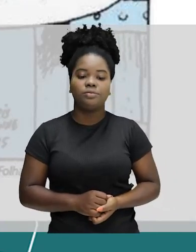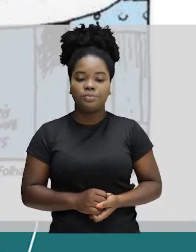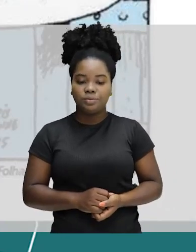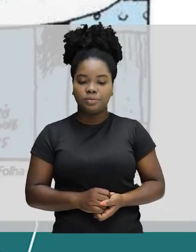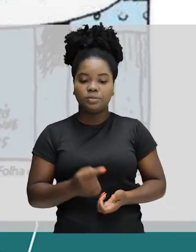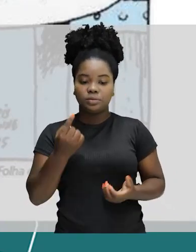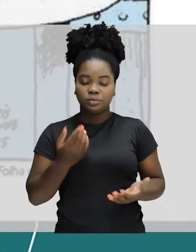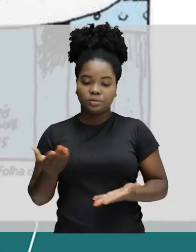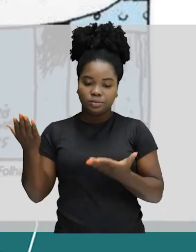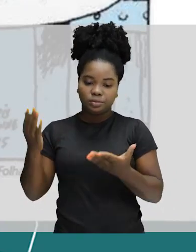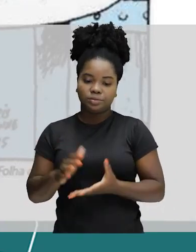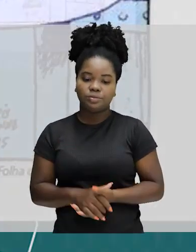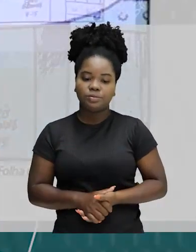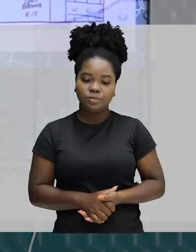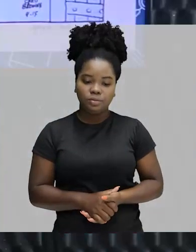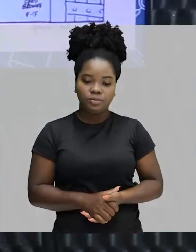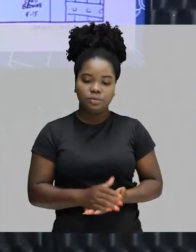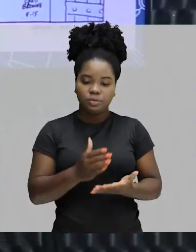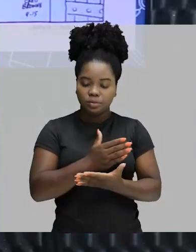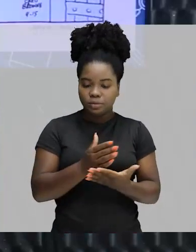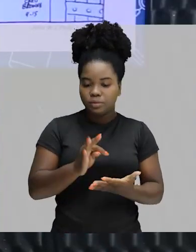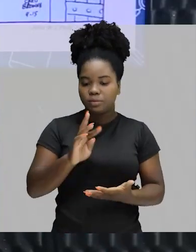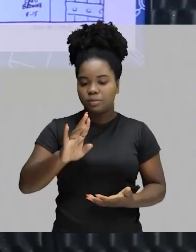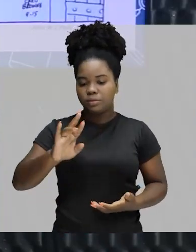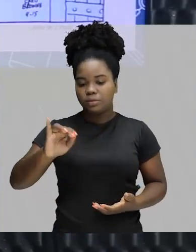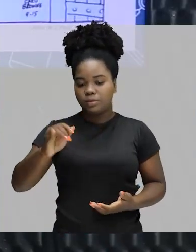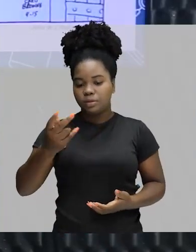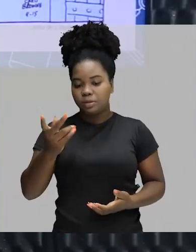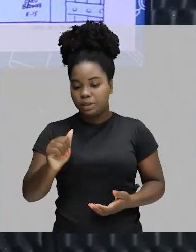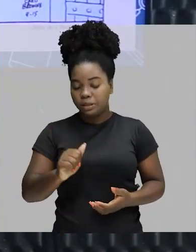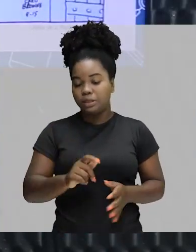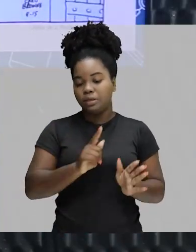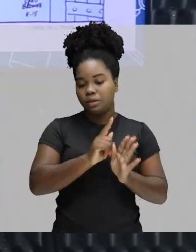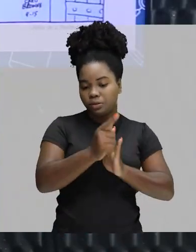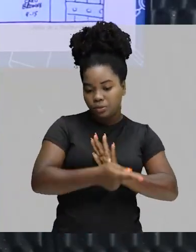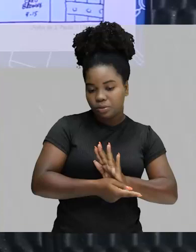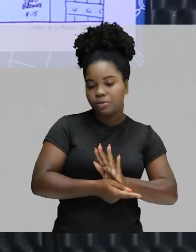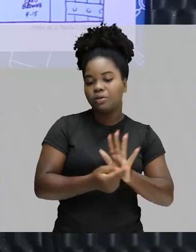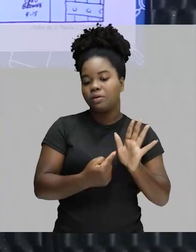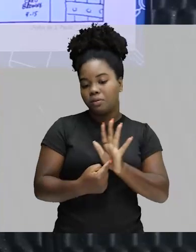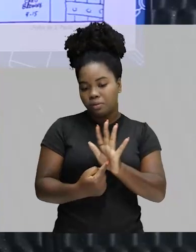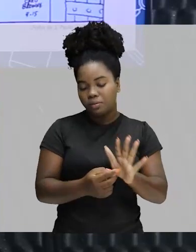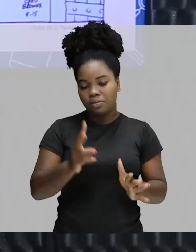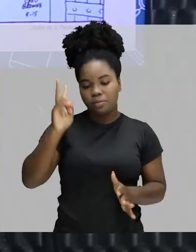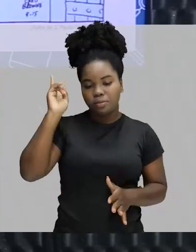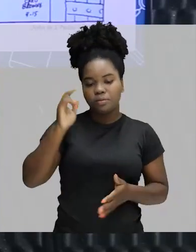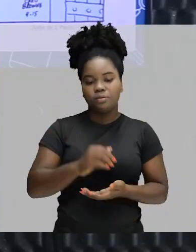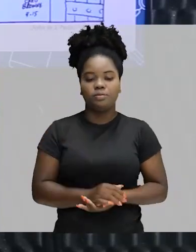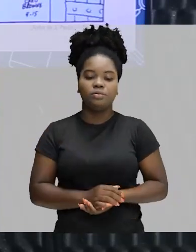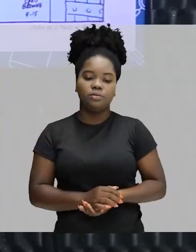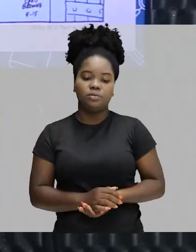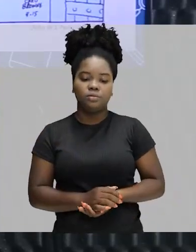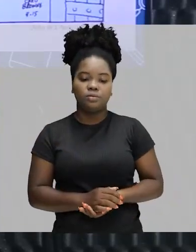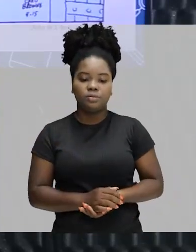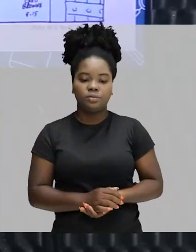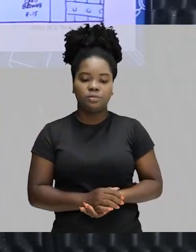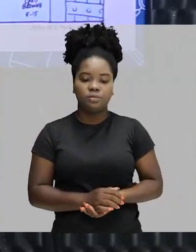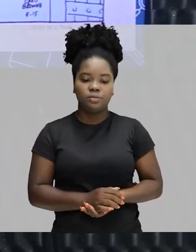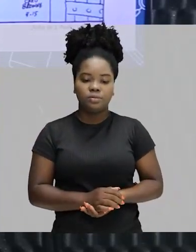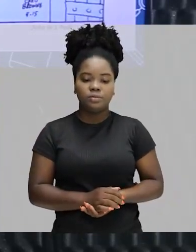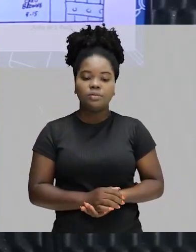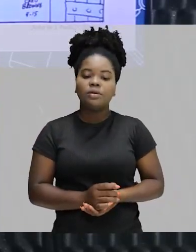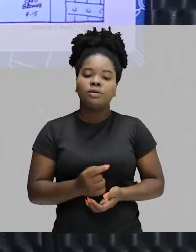aula. Então, vamos ver aqui. Começa aqui uma tirinha. As tirinhas são um gênero que aparece muito no vestibular, né? Suspiros.